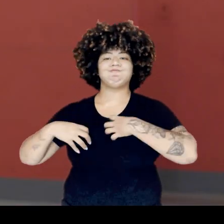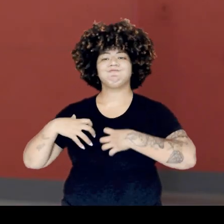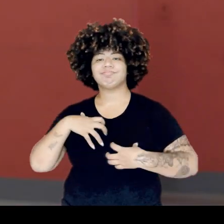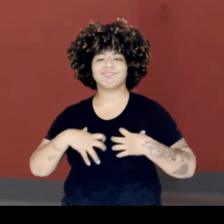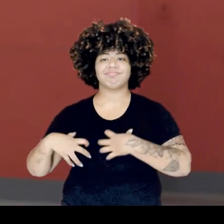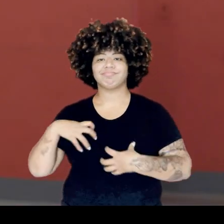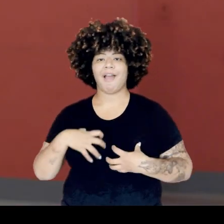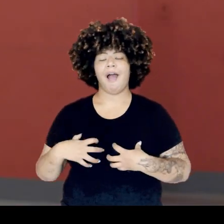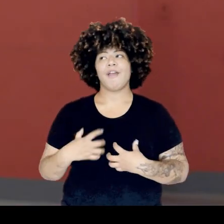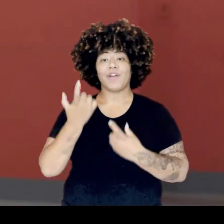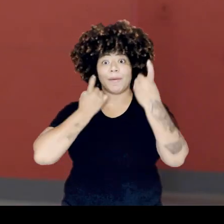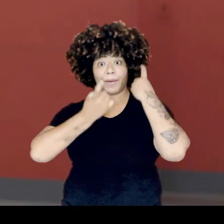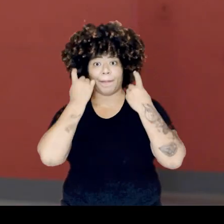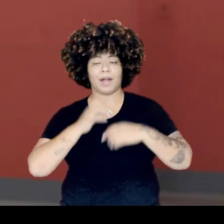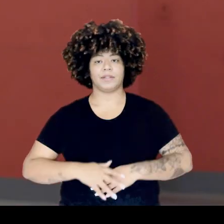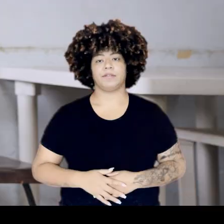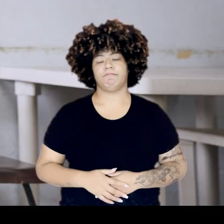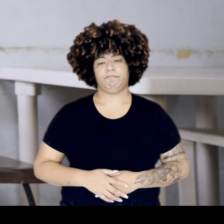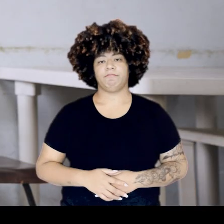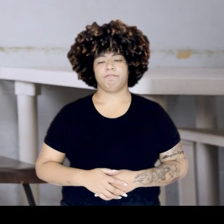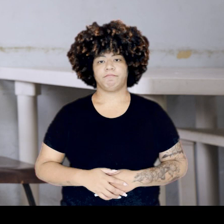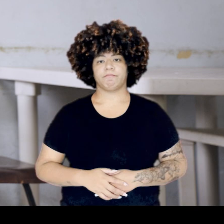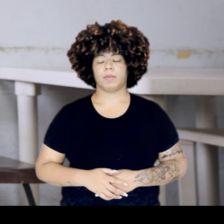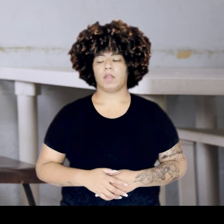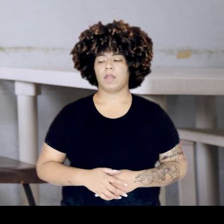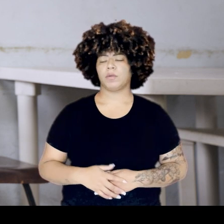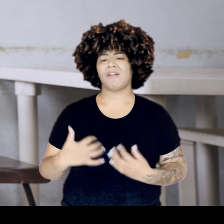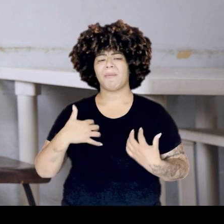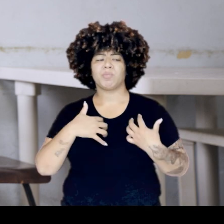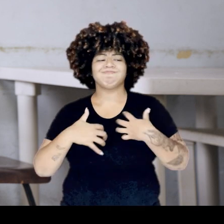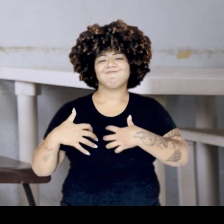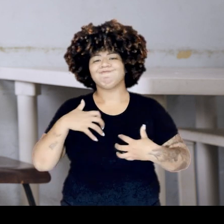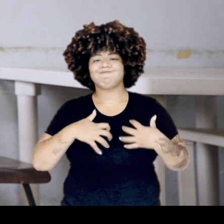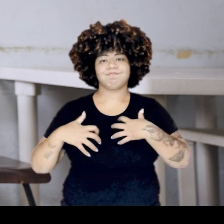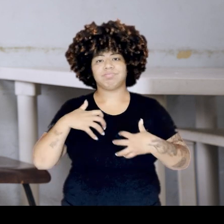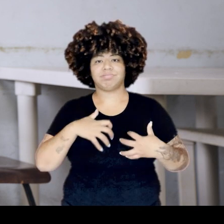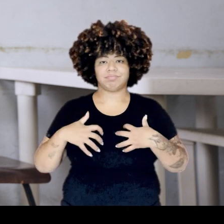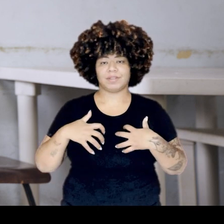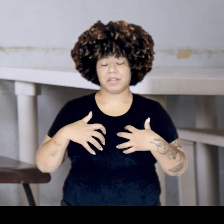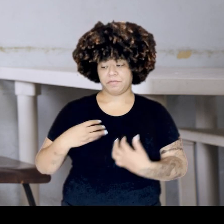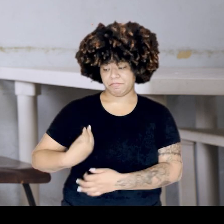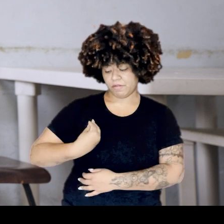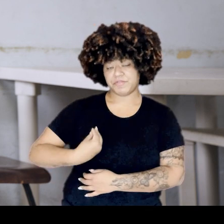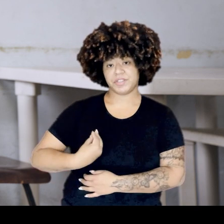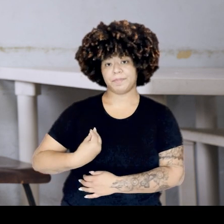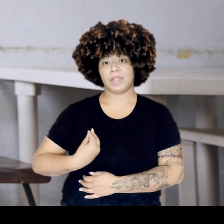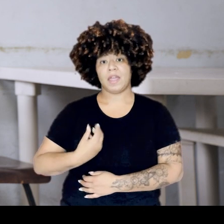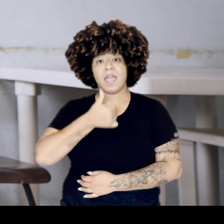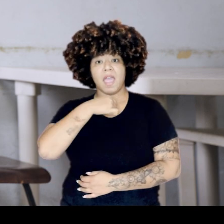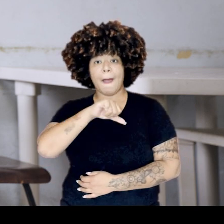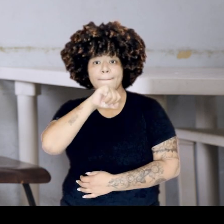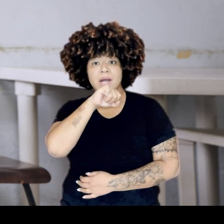deprimida, né? Então era preocupação maior. Eu estava passando por um momento muito complicado na minha